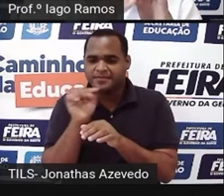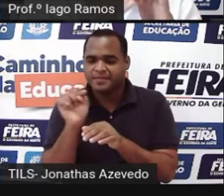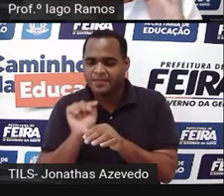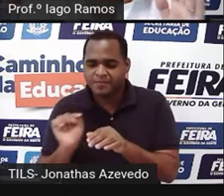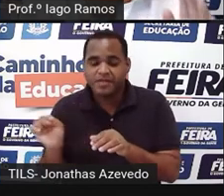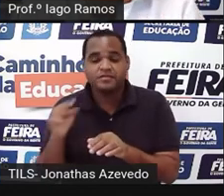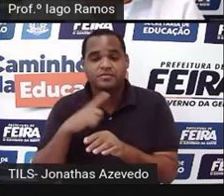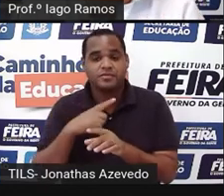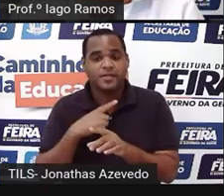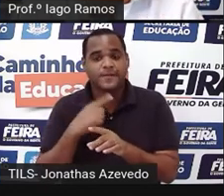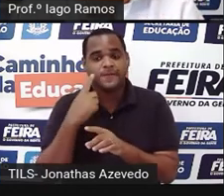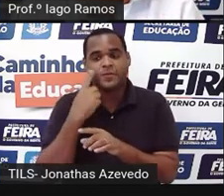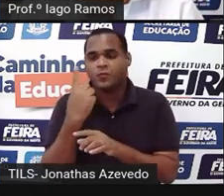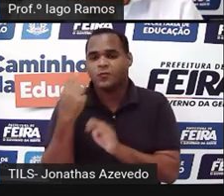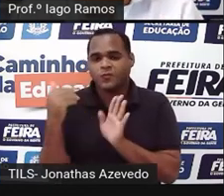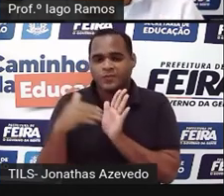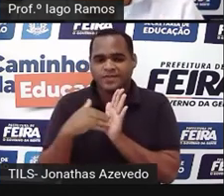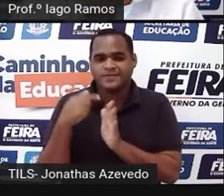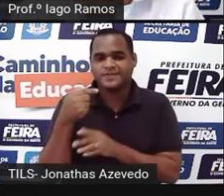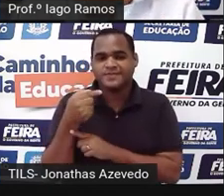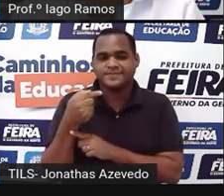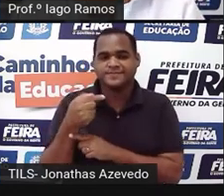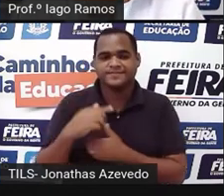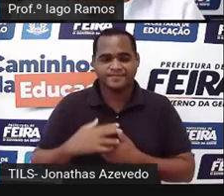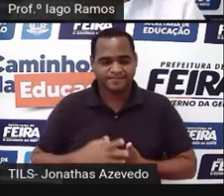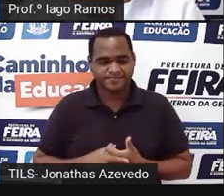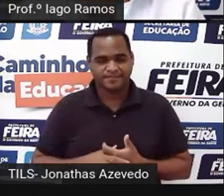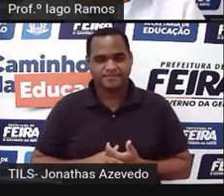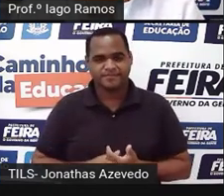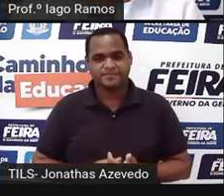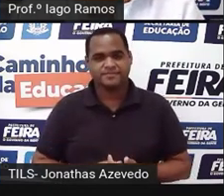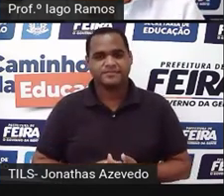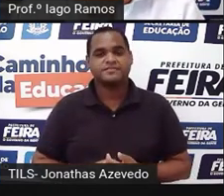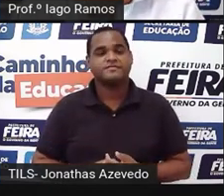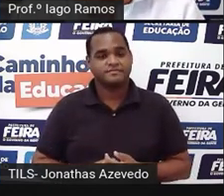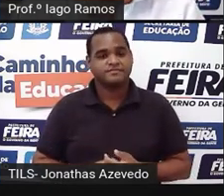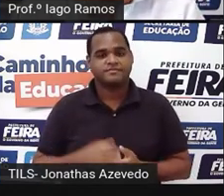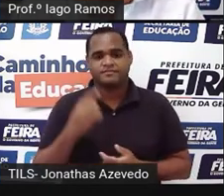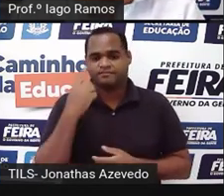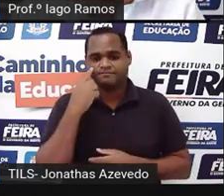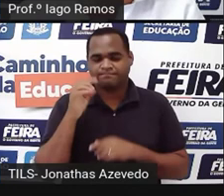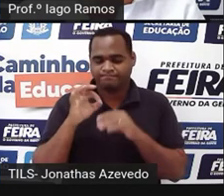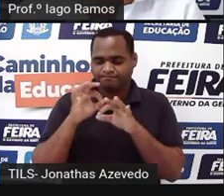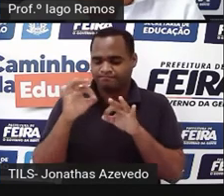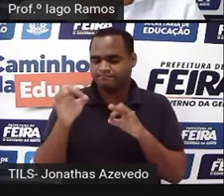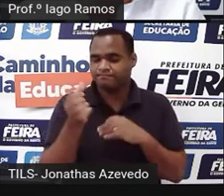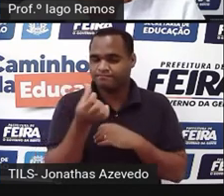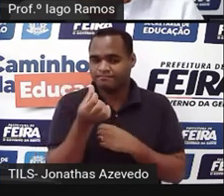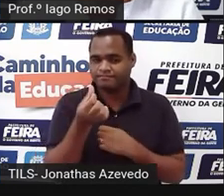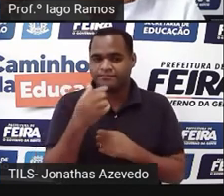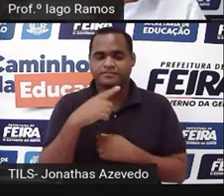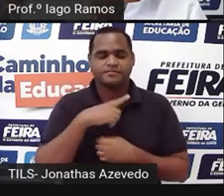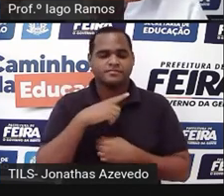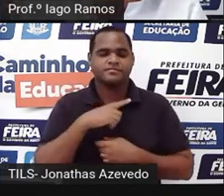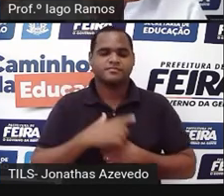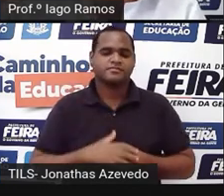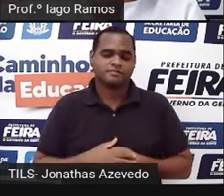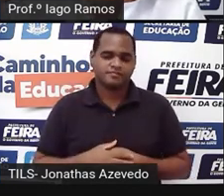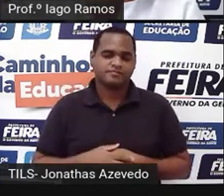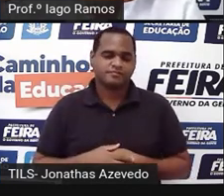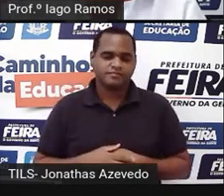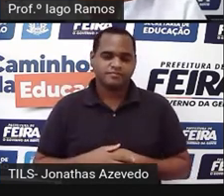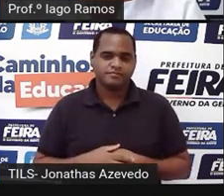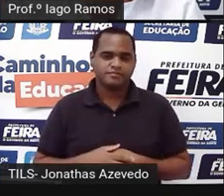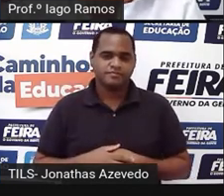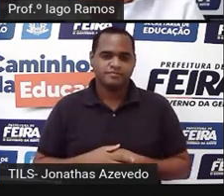né, vai dar de 1 até 7, de 1 até 7, né, é uma distância de 6, tá bom? E só falta esse